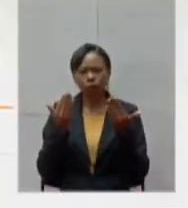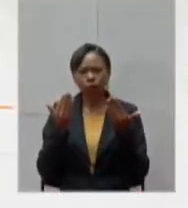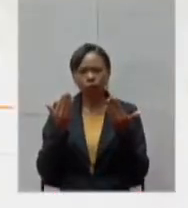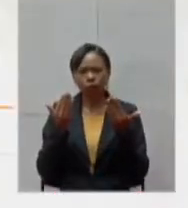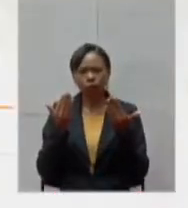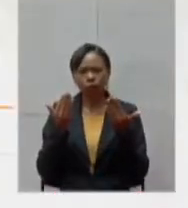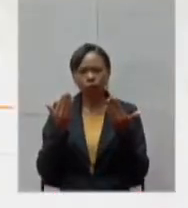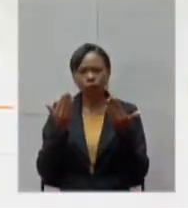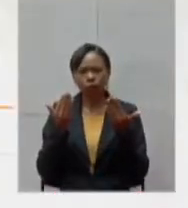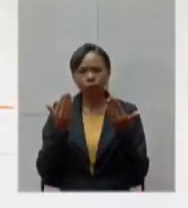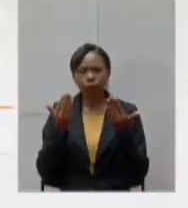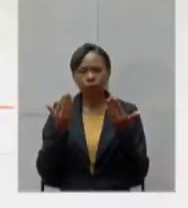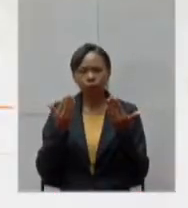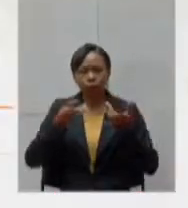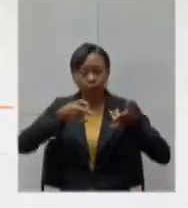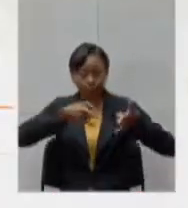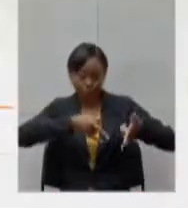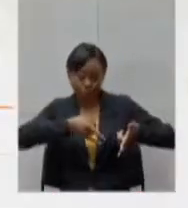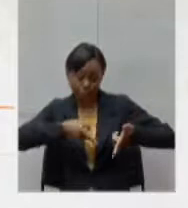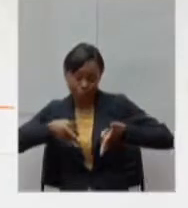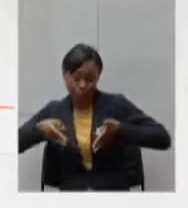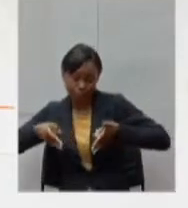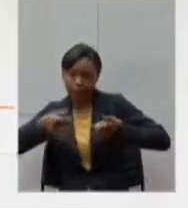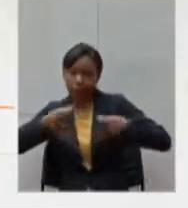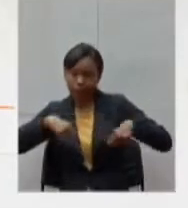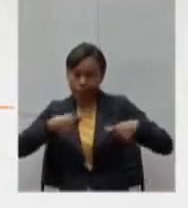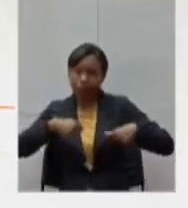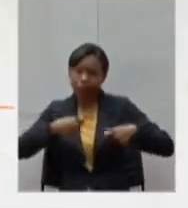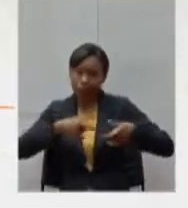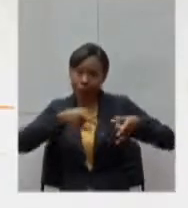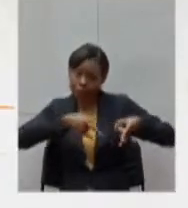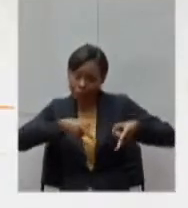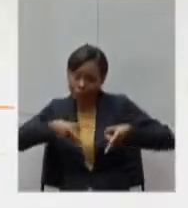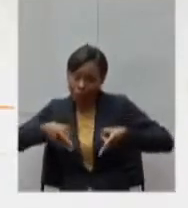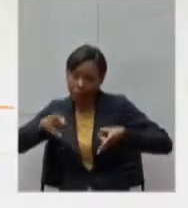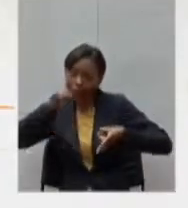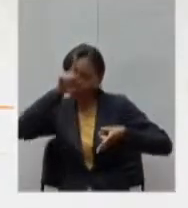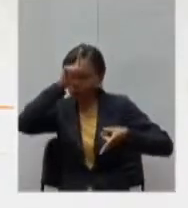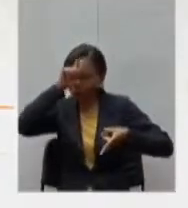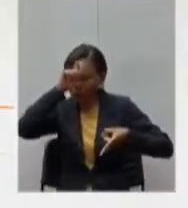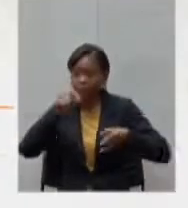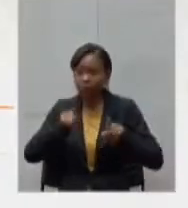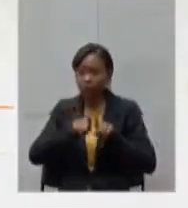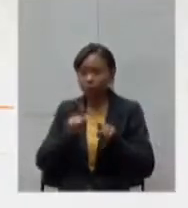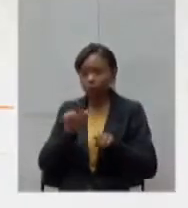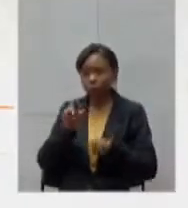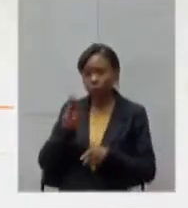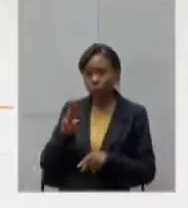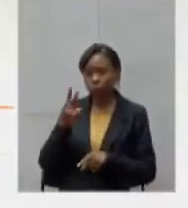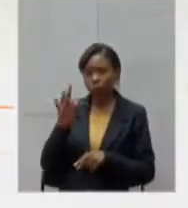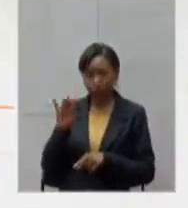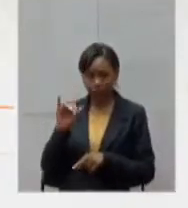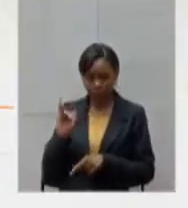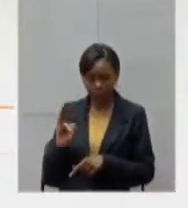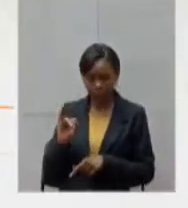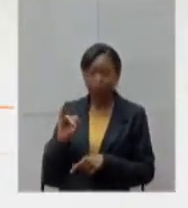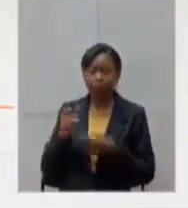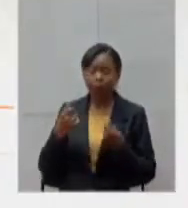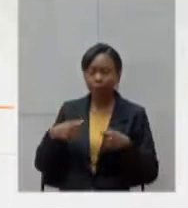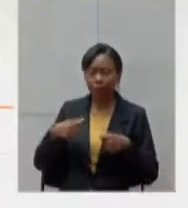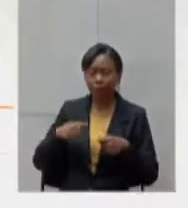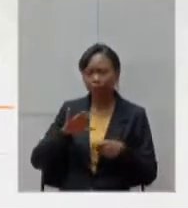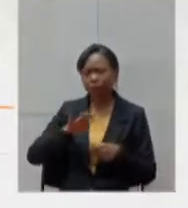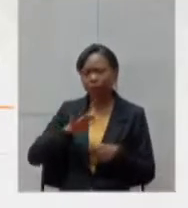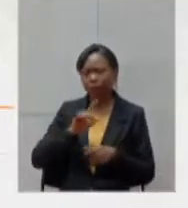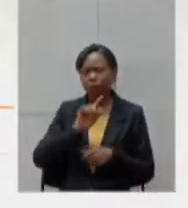de leitos como um todo, a necessidade de terapia intensiva, a perspectiva seria que nós teríamos em torno de